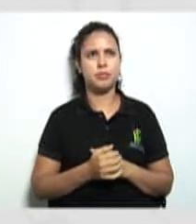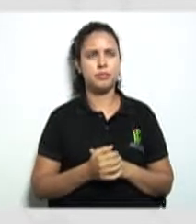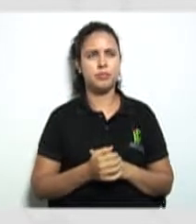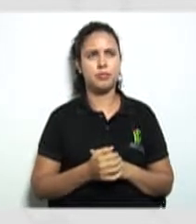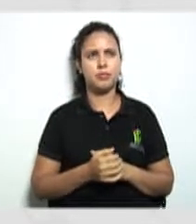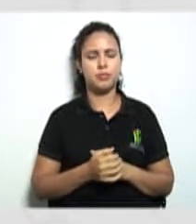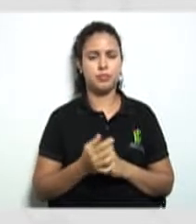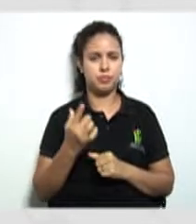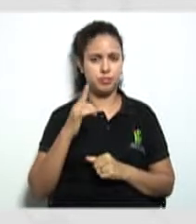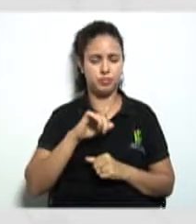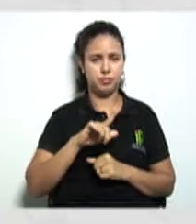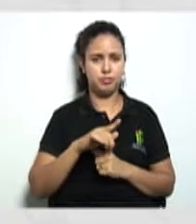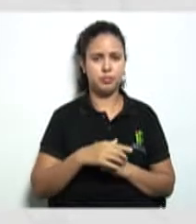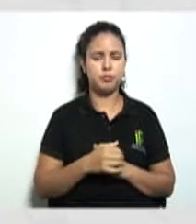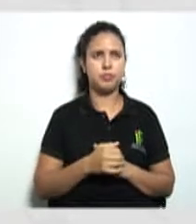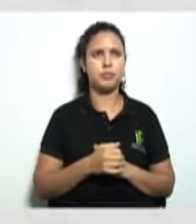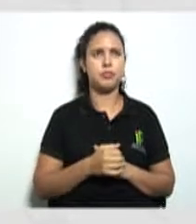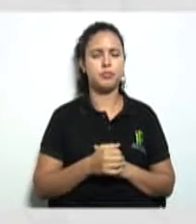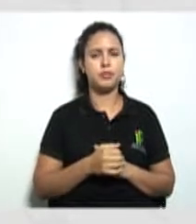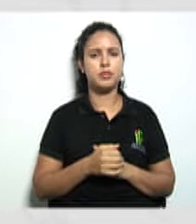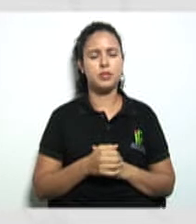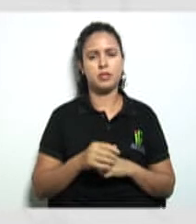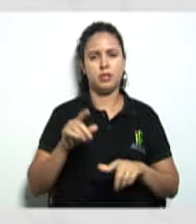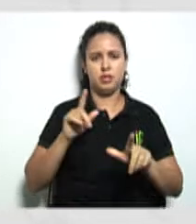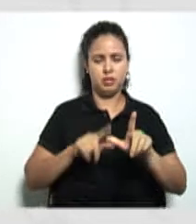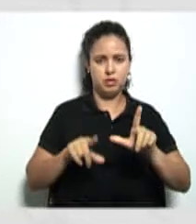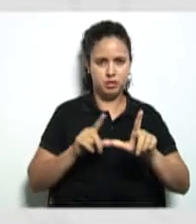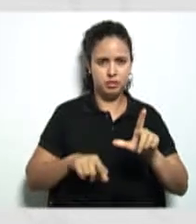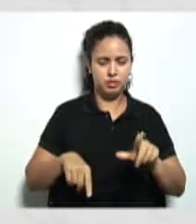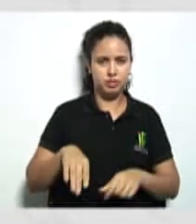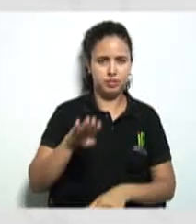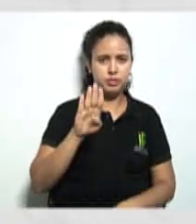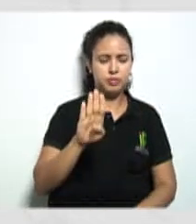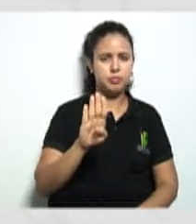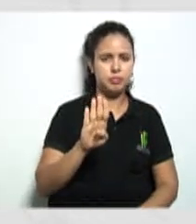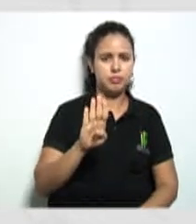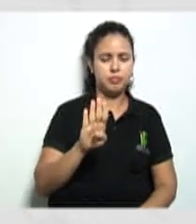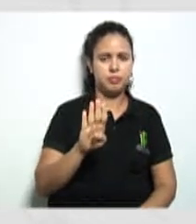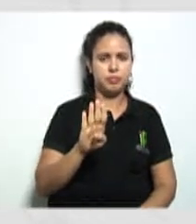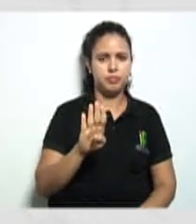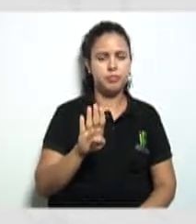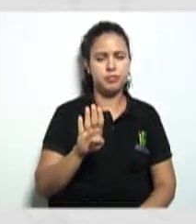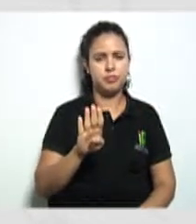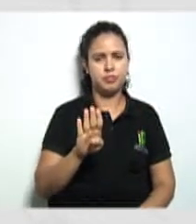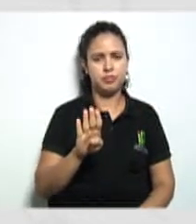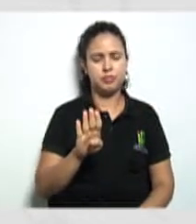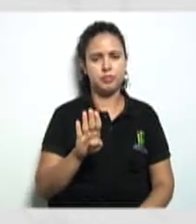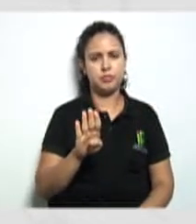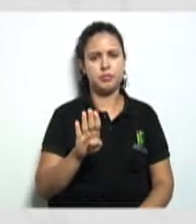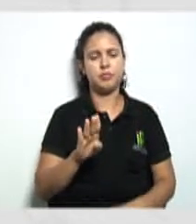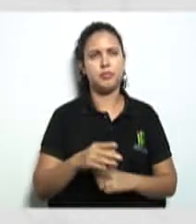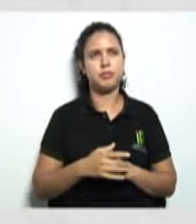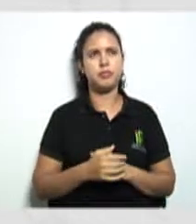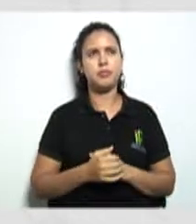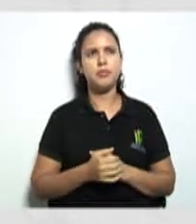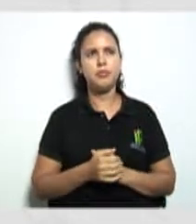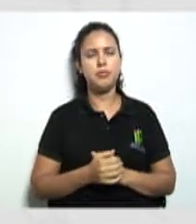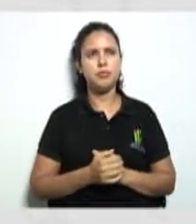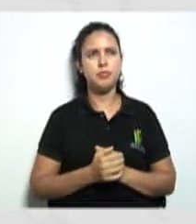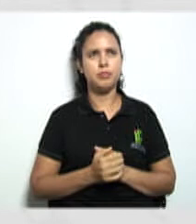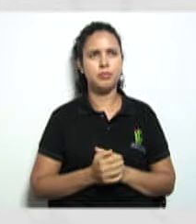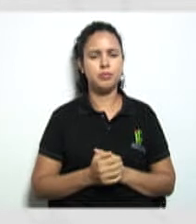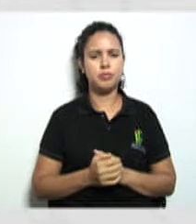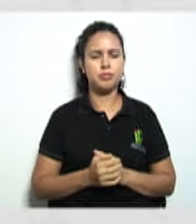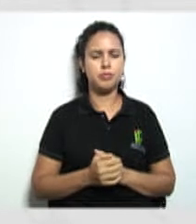vocês tenham acertado olha só letra B da mesma da mesma questão que ainda estamos na questão número 1 fala o seguinte